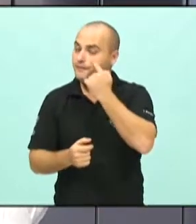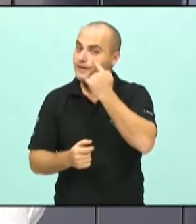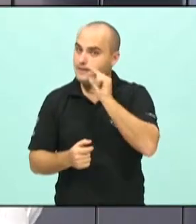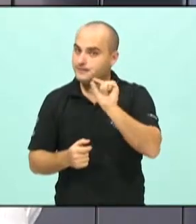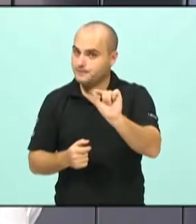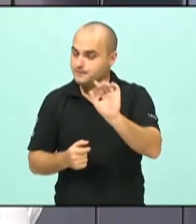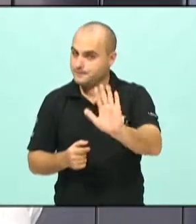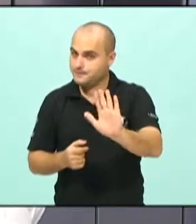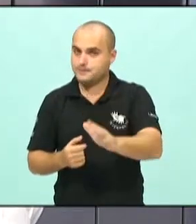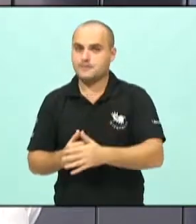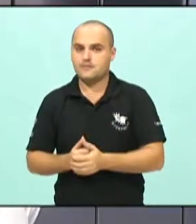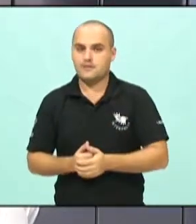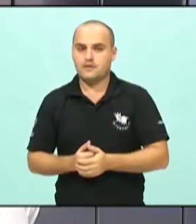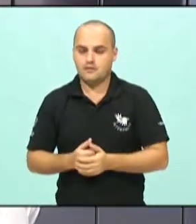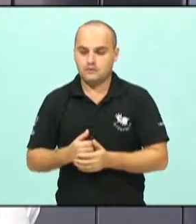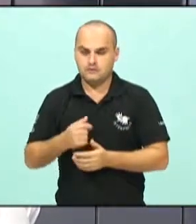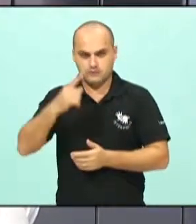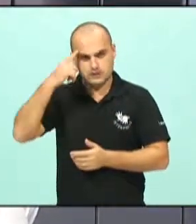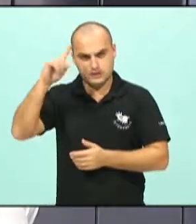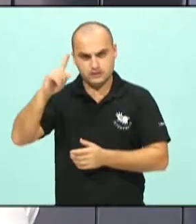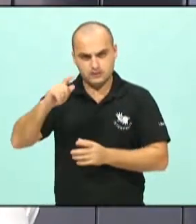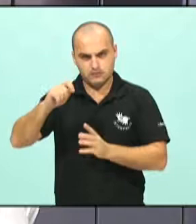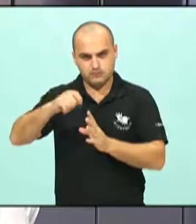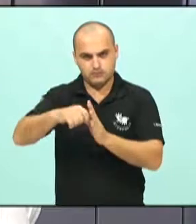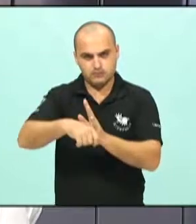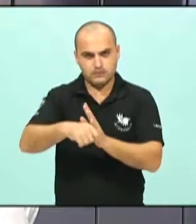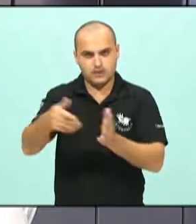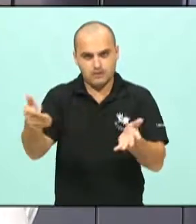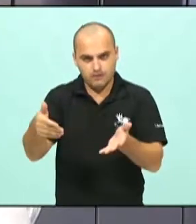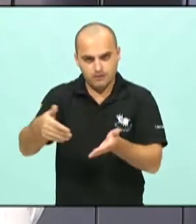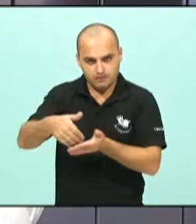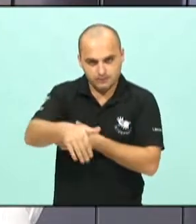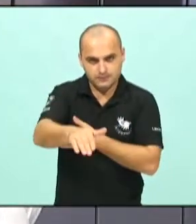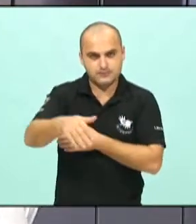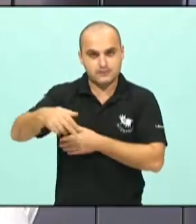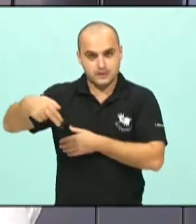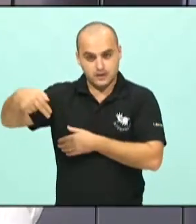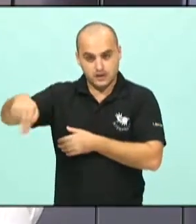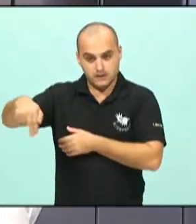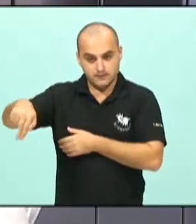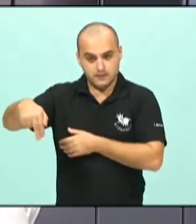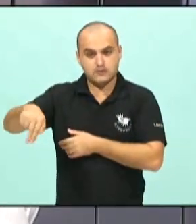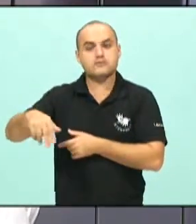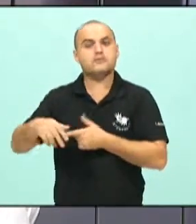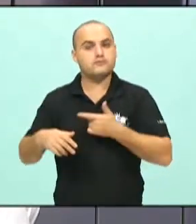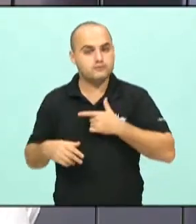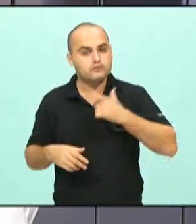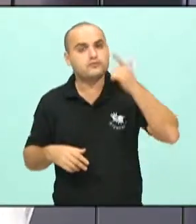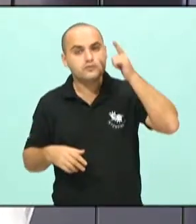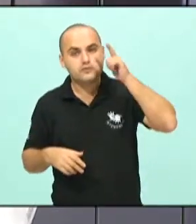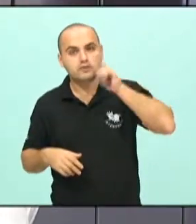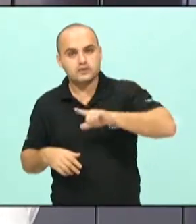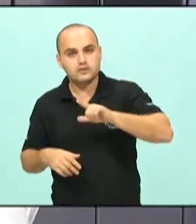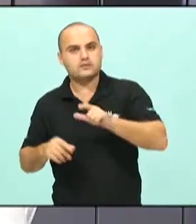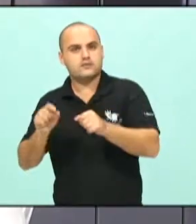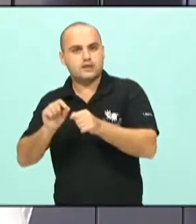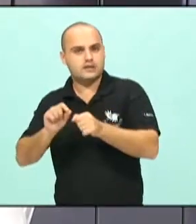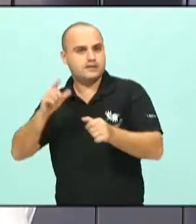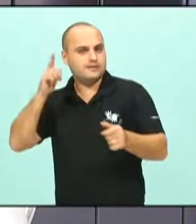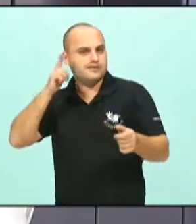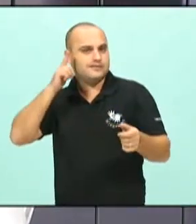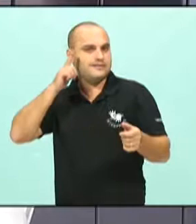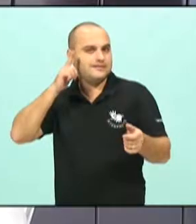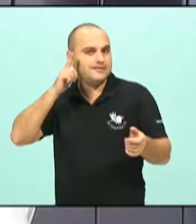nos próximos dias em Navegantes nós estaremos conseguindo montar, remontar o